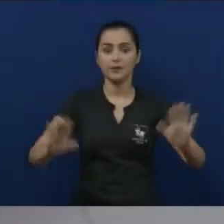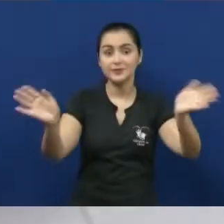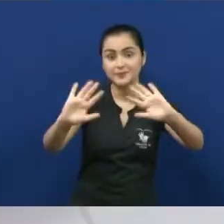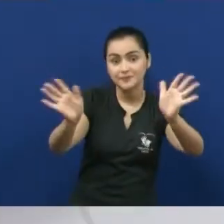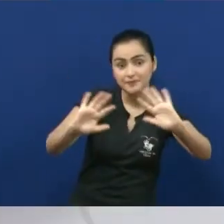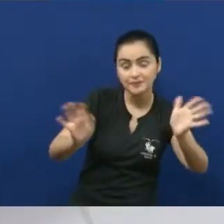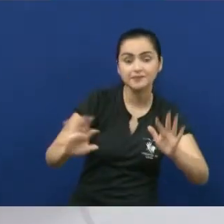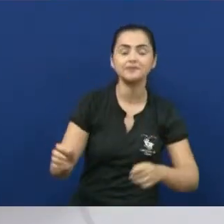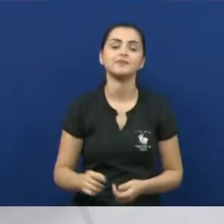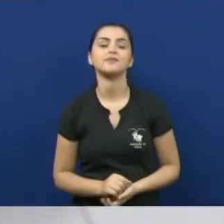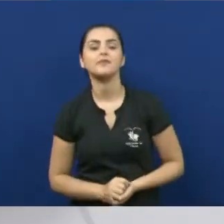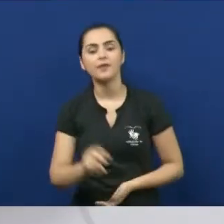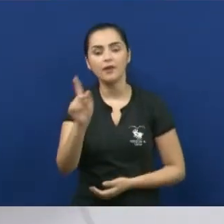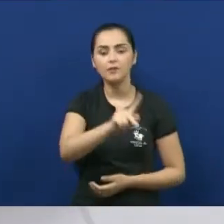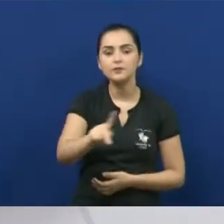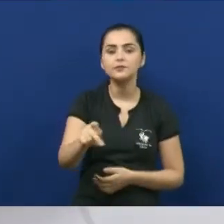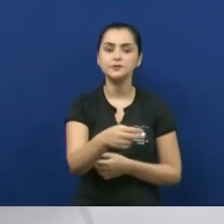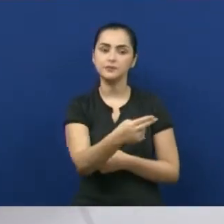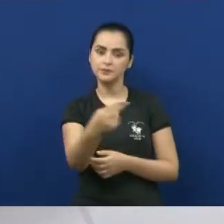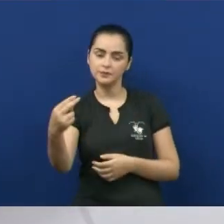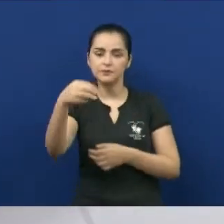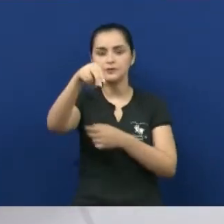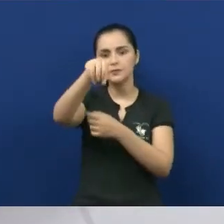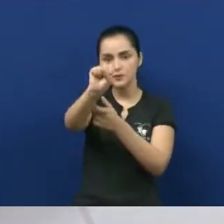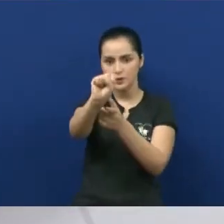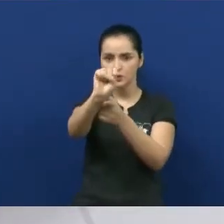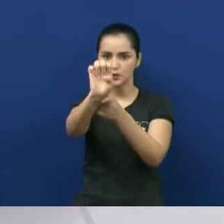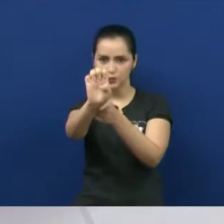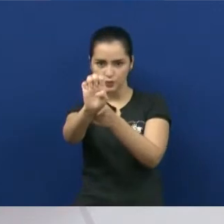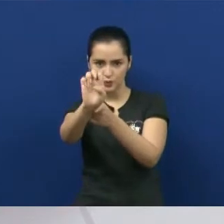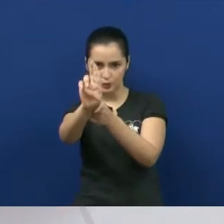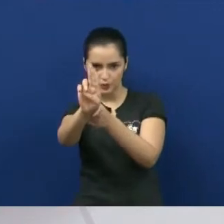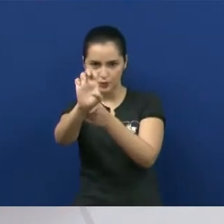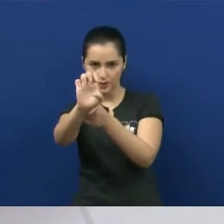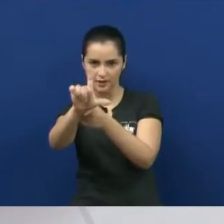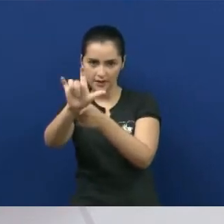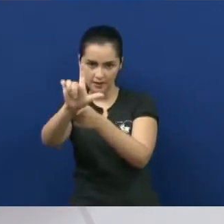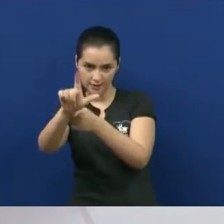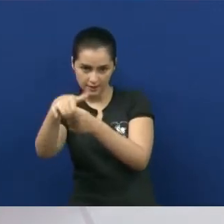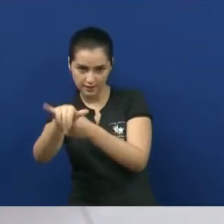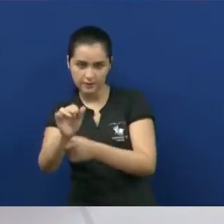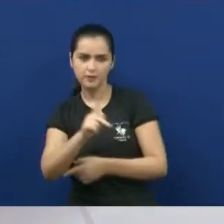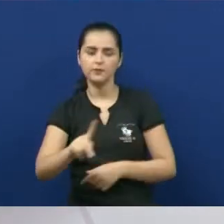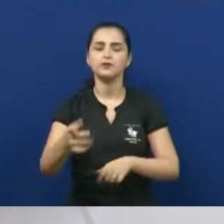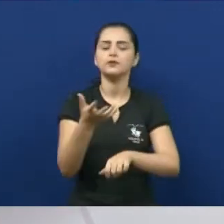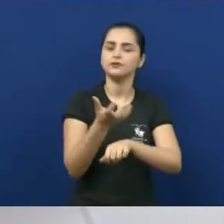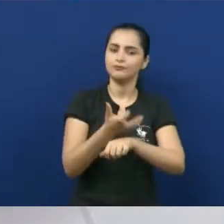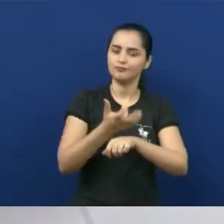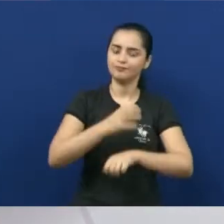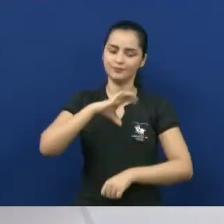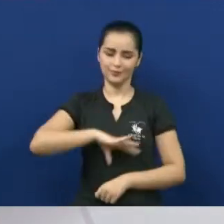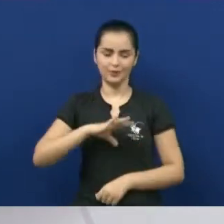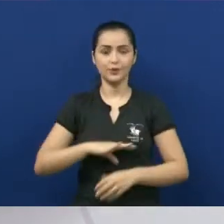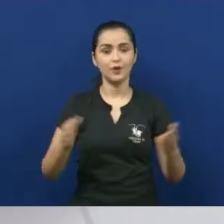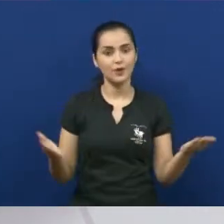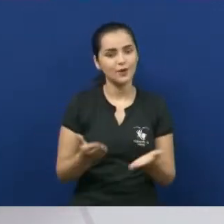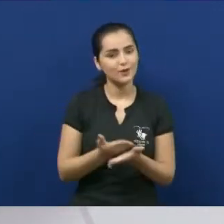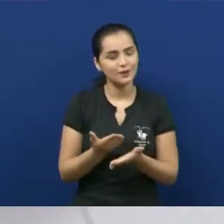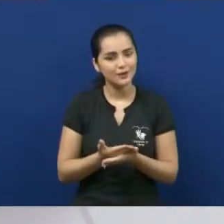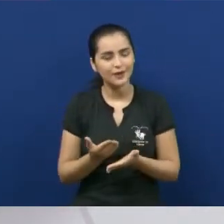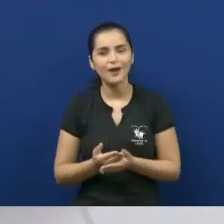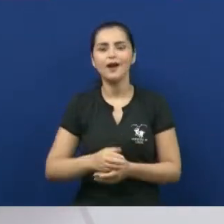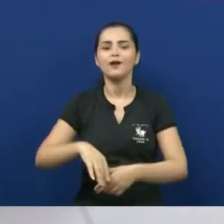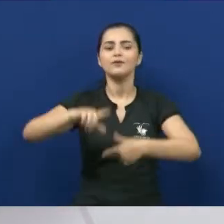Olá pessoal, eu sou a professora Sueli, sou professora de língua portuguesa e hoje nossa aula é sobre